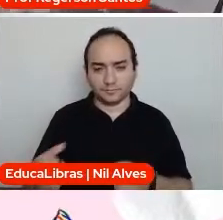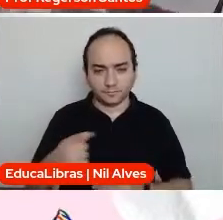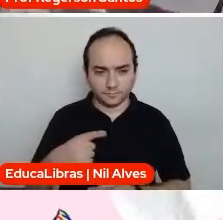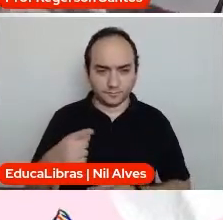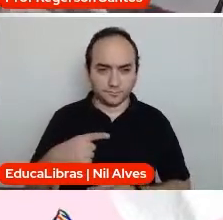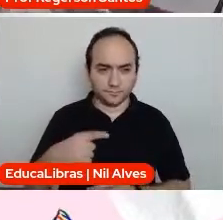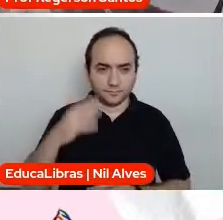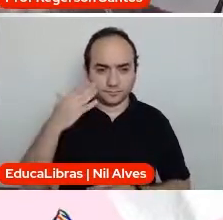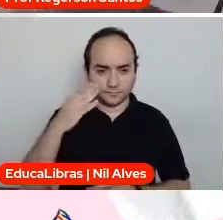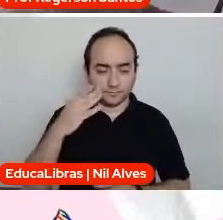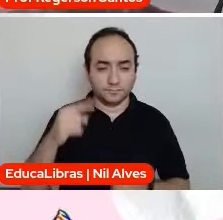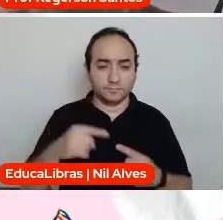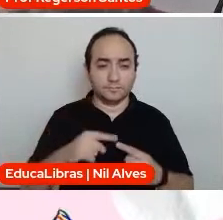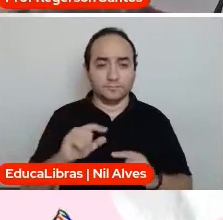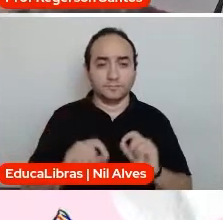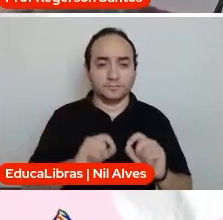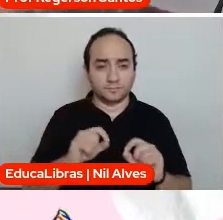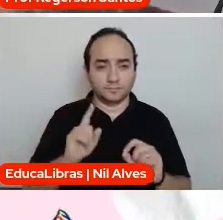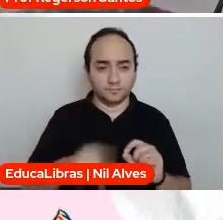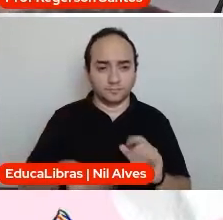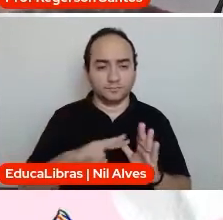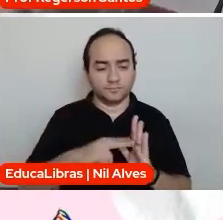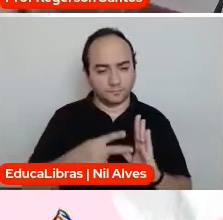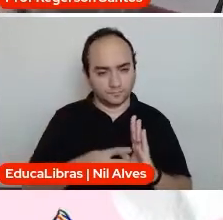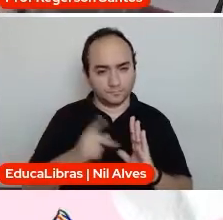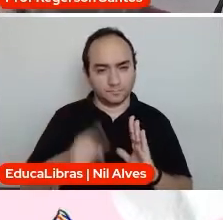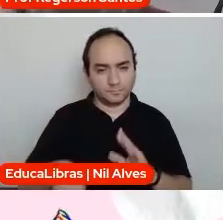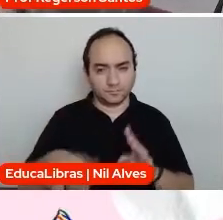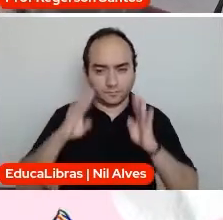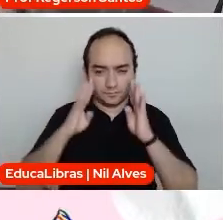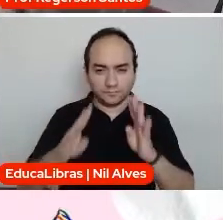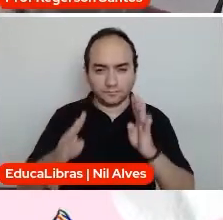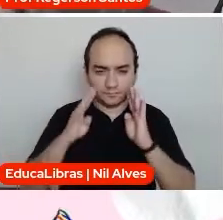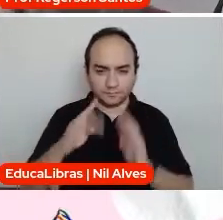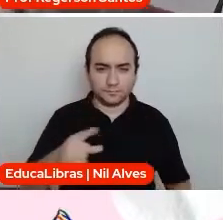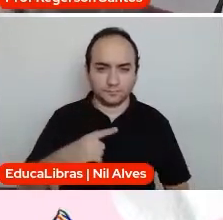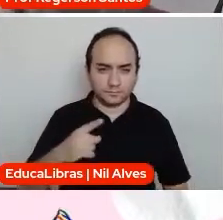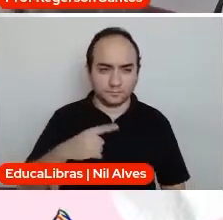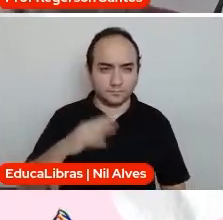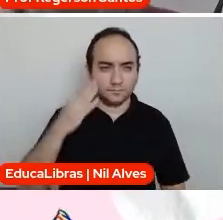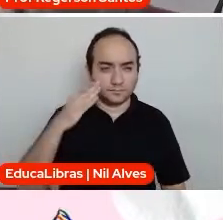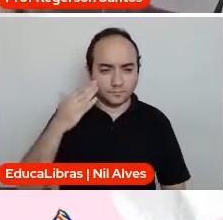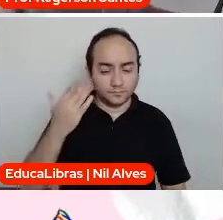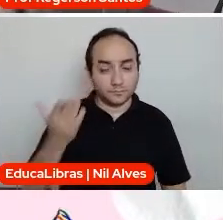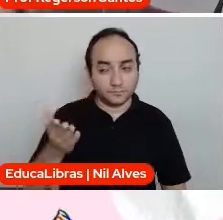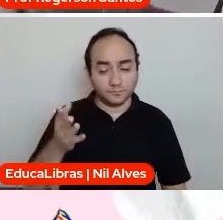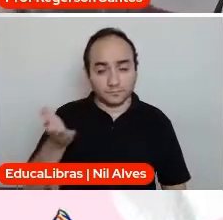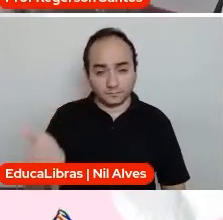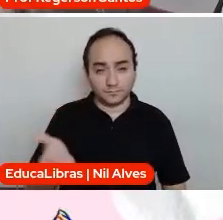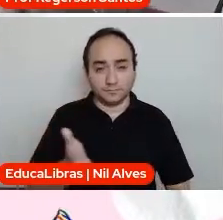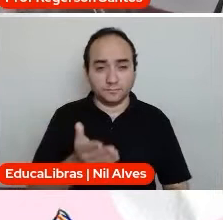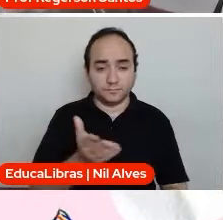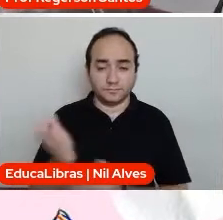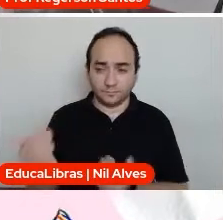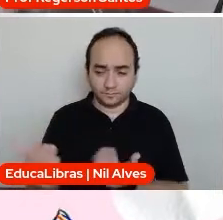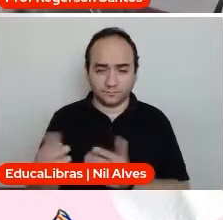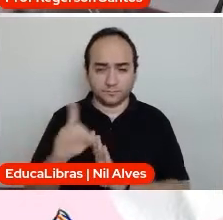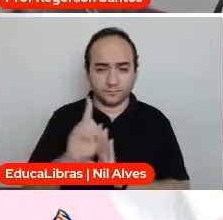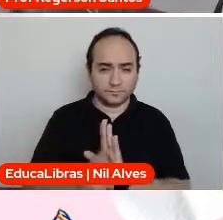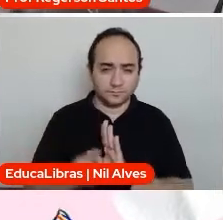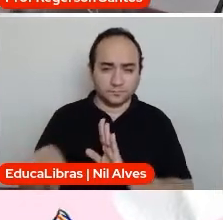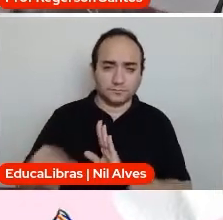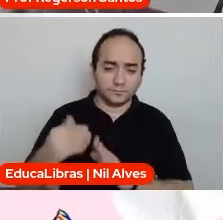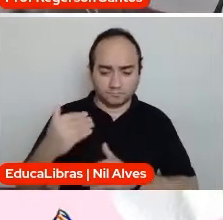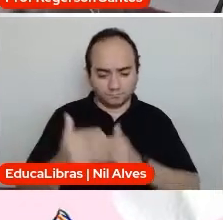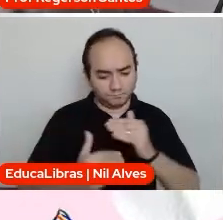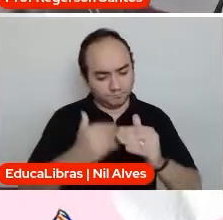significa que a gente tem que escutar os jovens. Os direitos deles perpassam por uma trajetória que